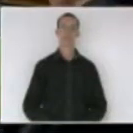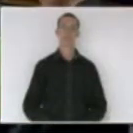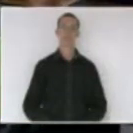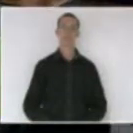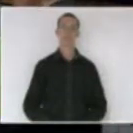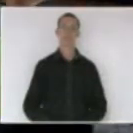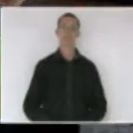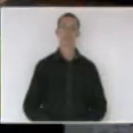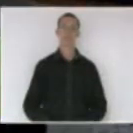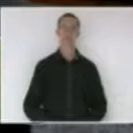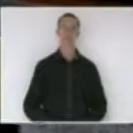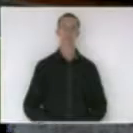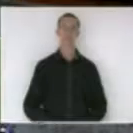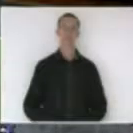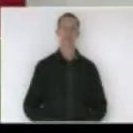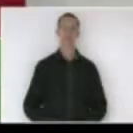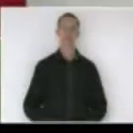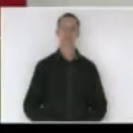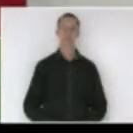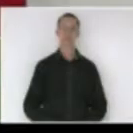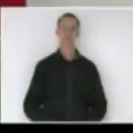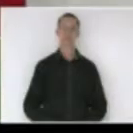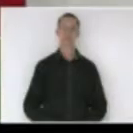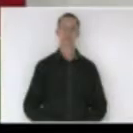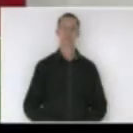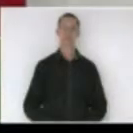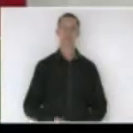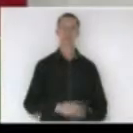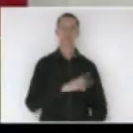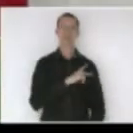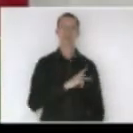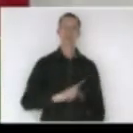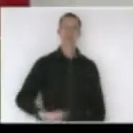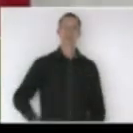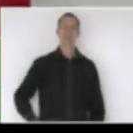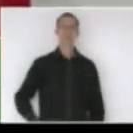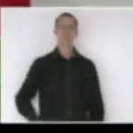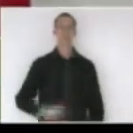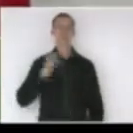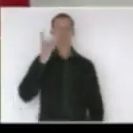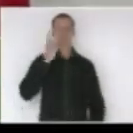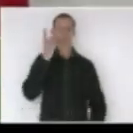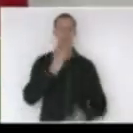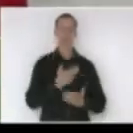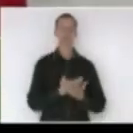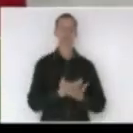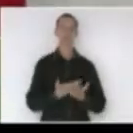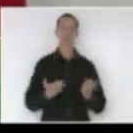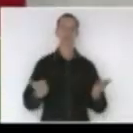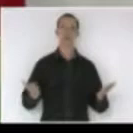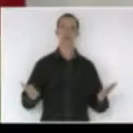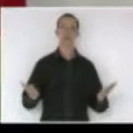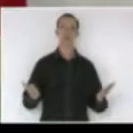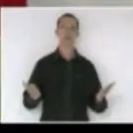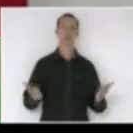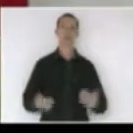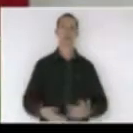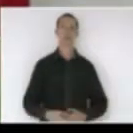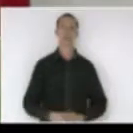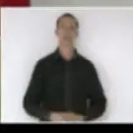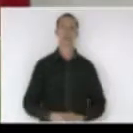senhor presidente senhores deputados eu gostaria